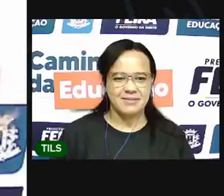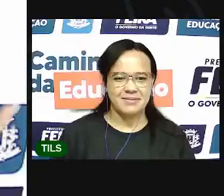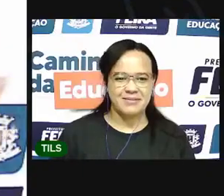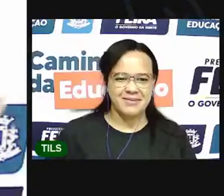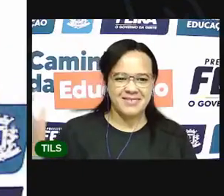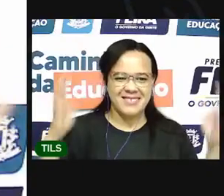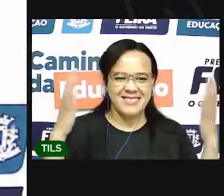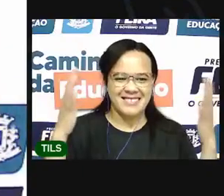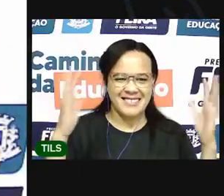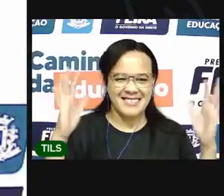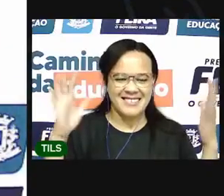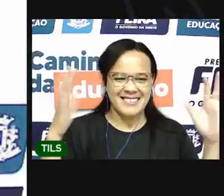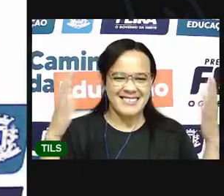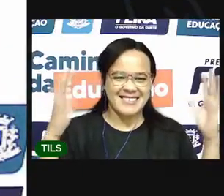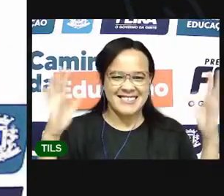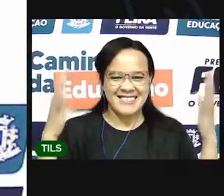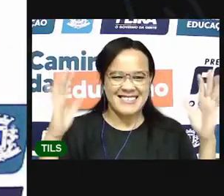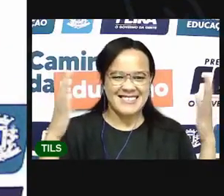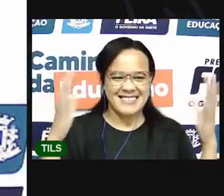Chelele,